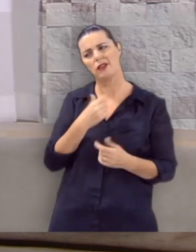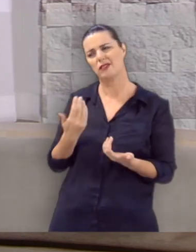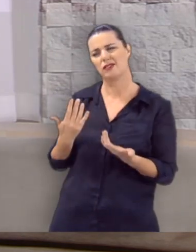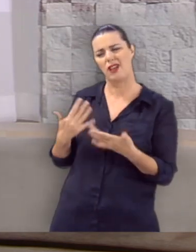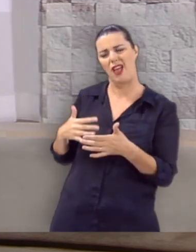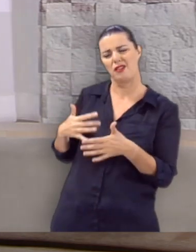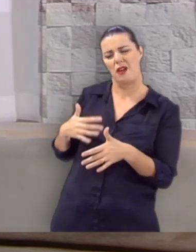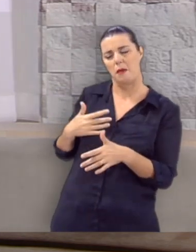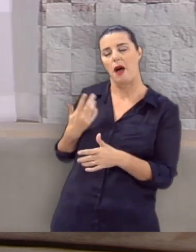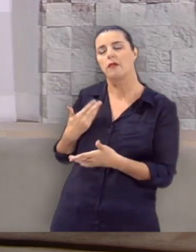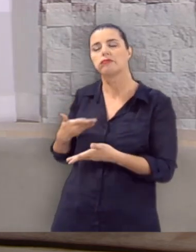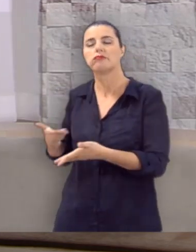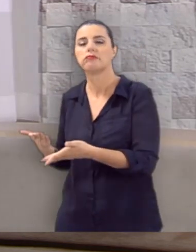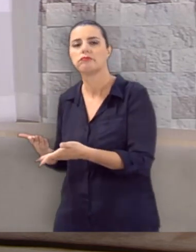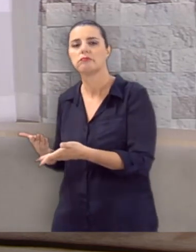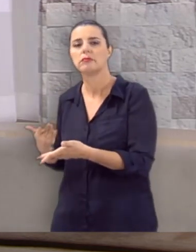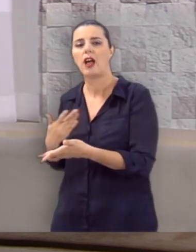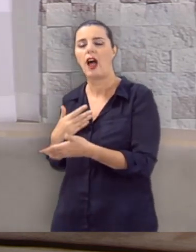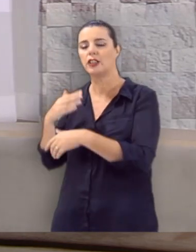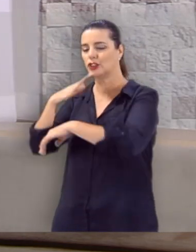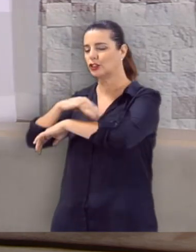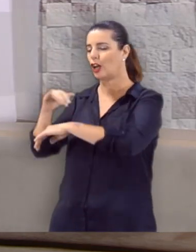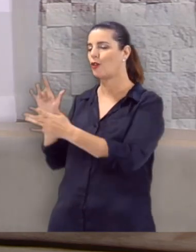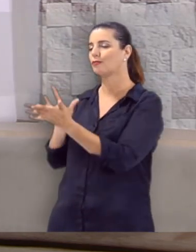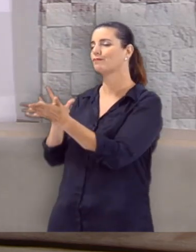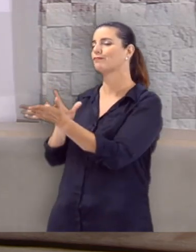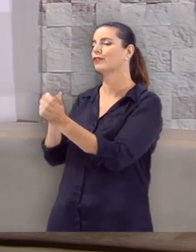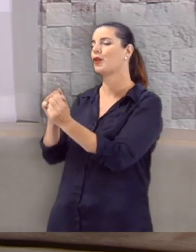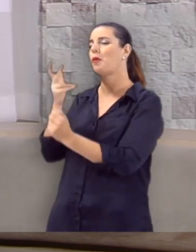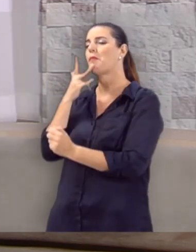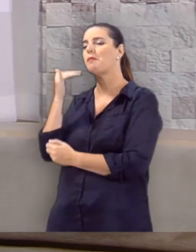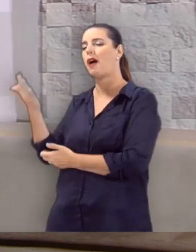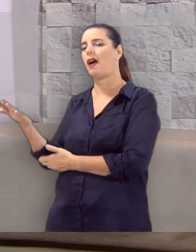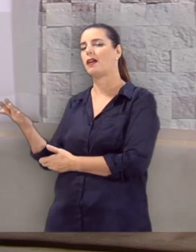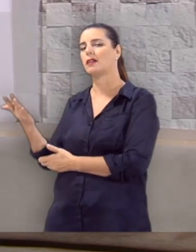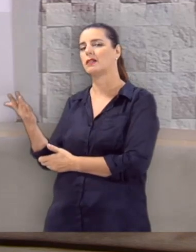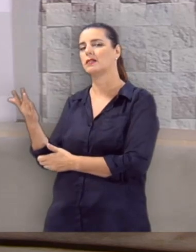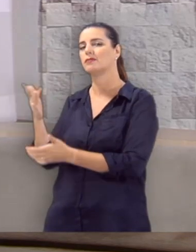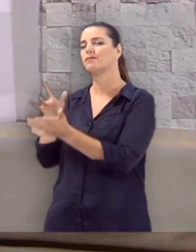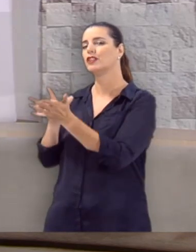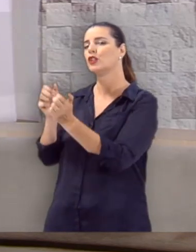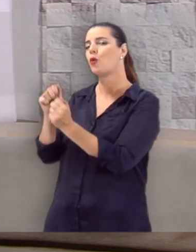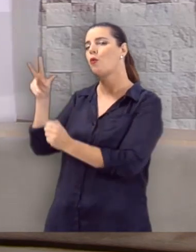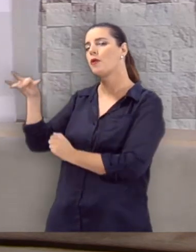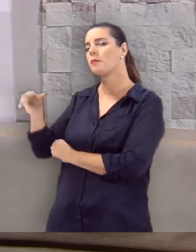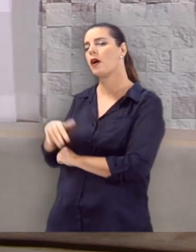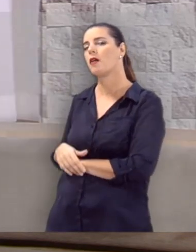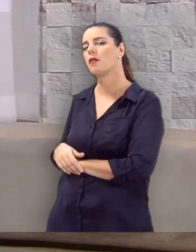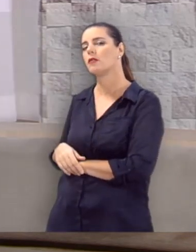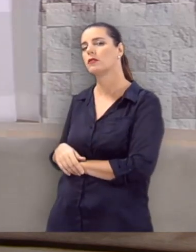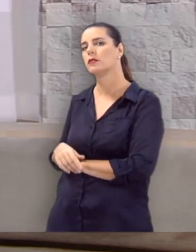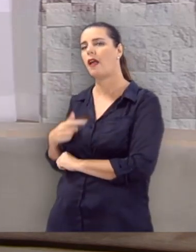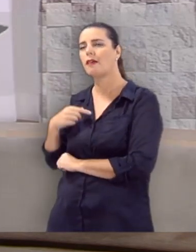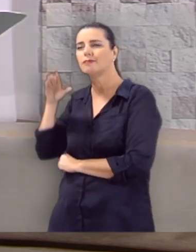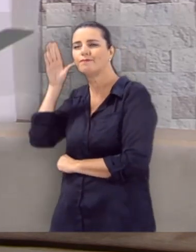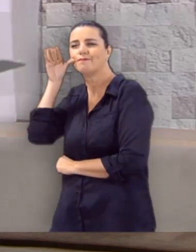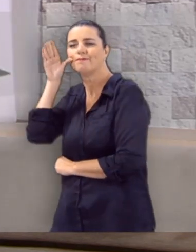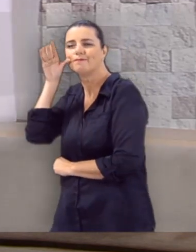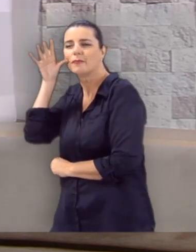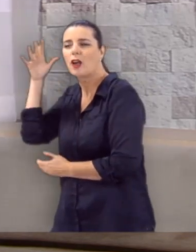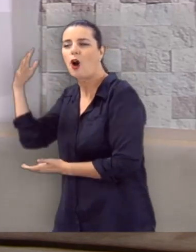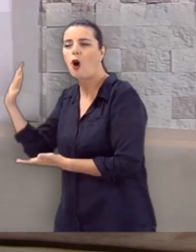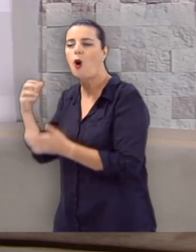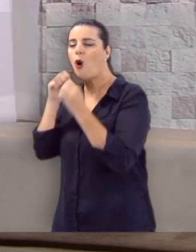mas acabou cedendo. E assim Jacó enganou seu pai, enganou seu irmão e